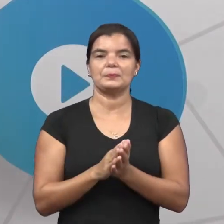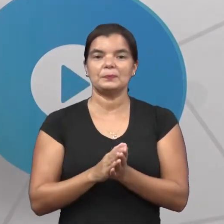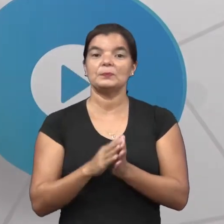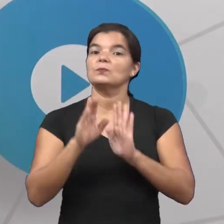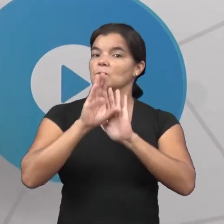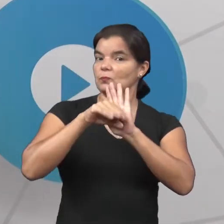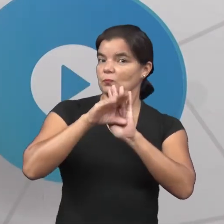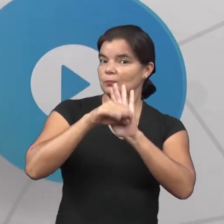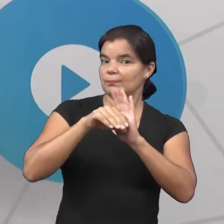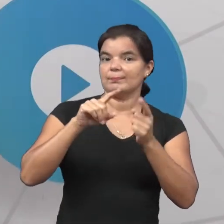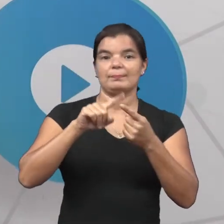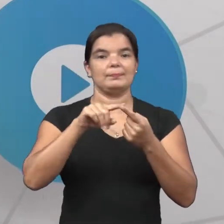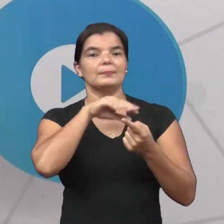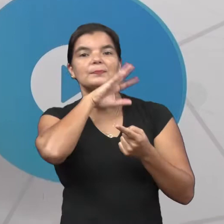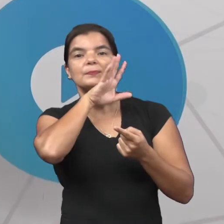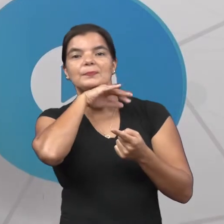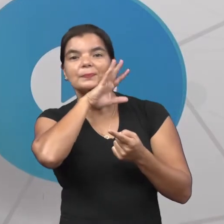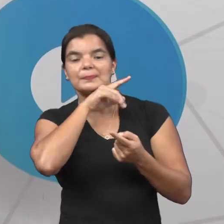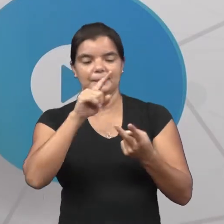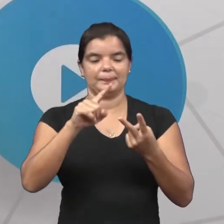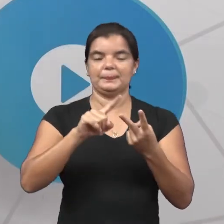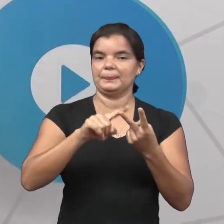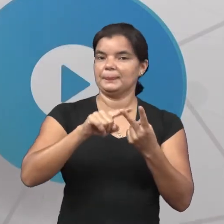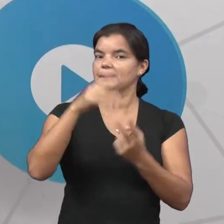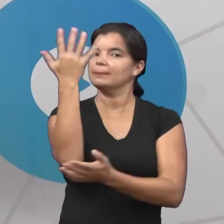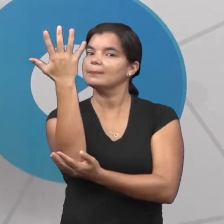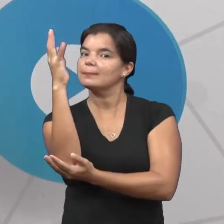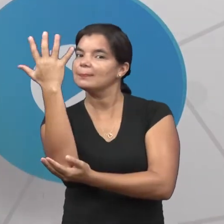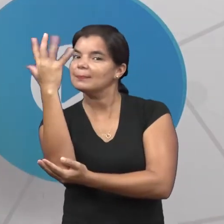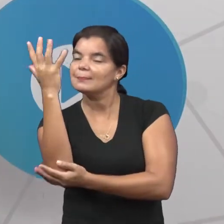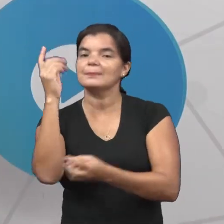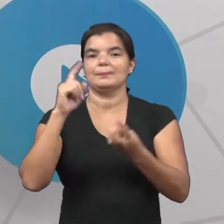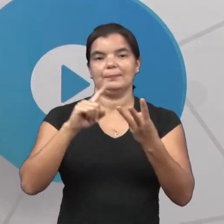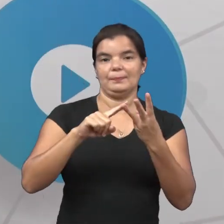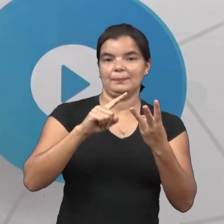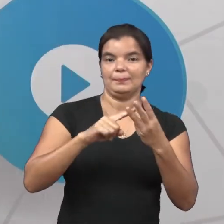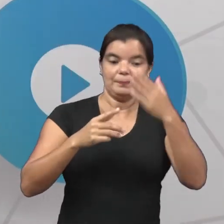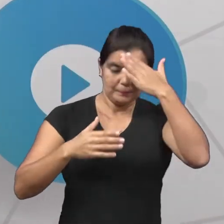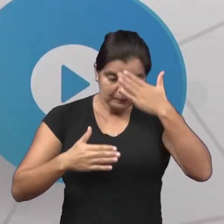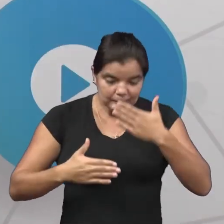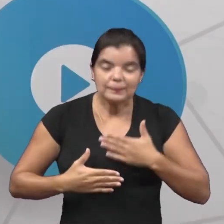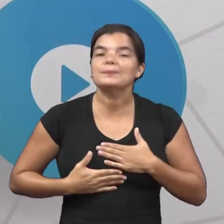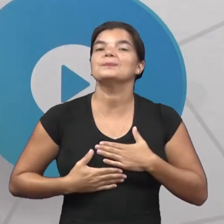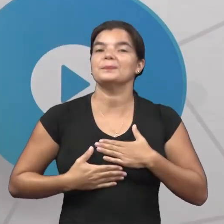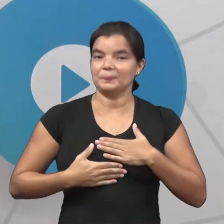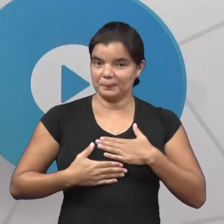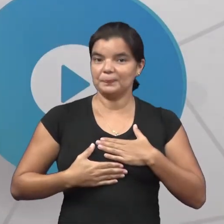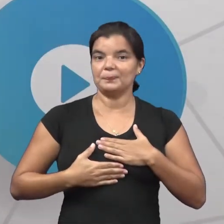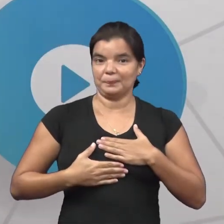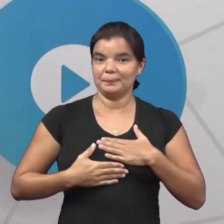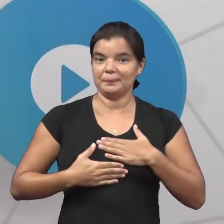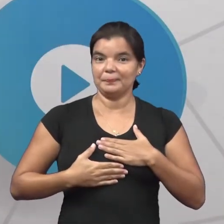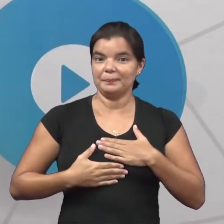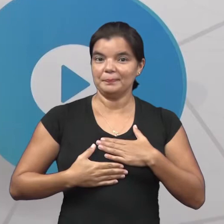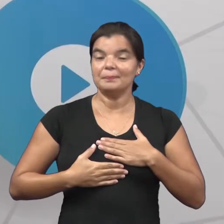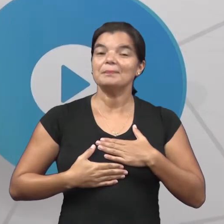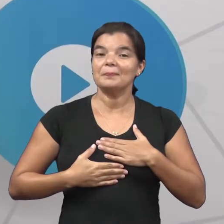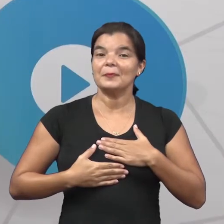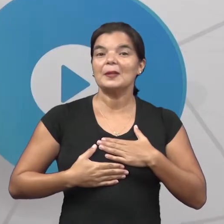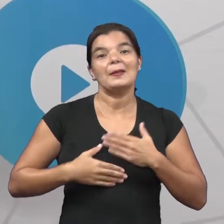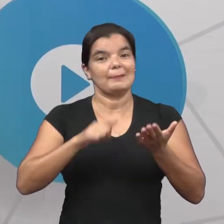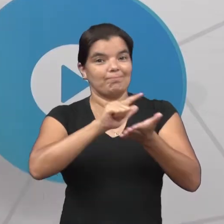conteúdos como os animais, as plantas, o corpo humano, os hábitos de